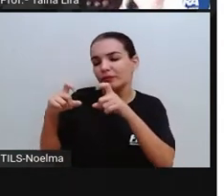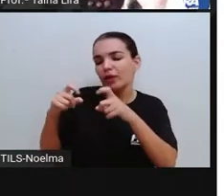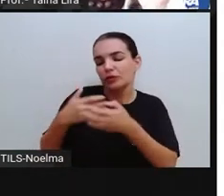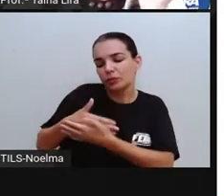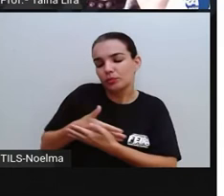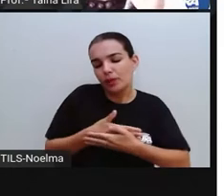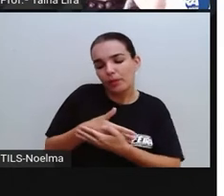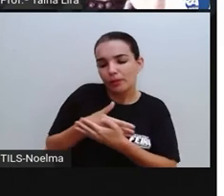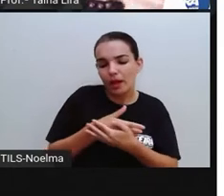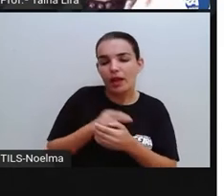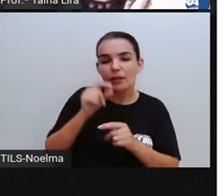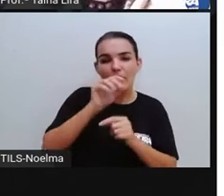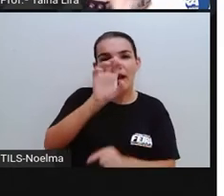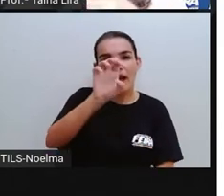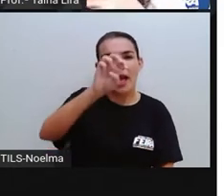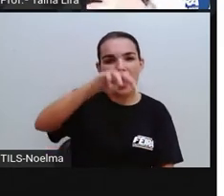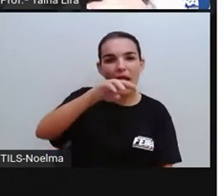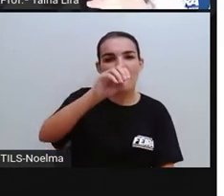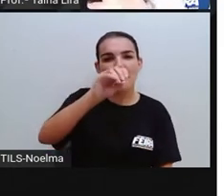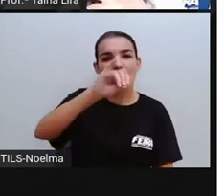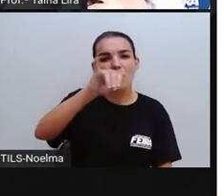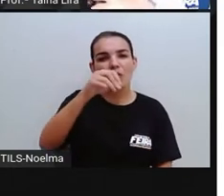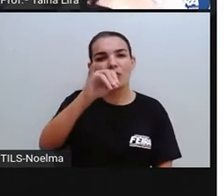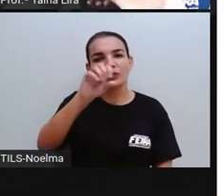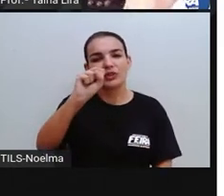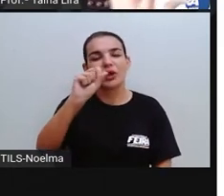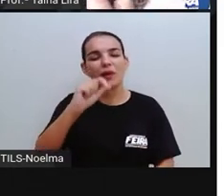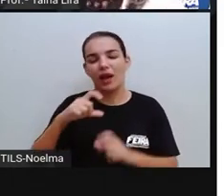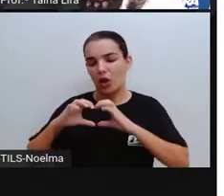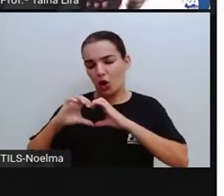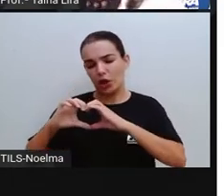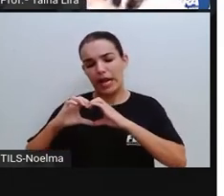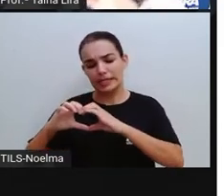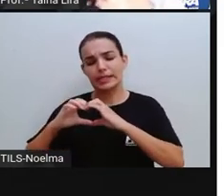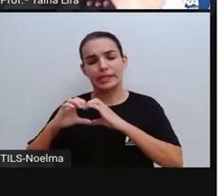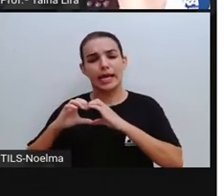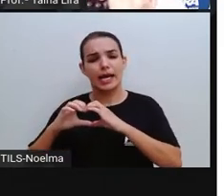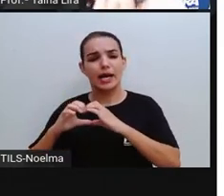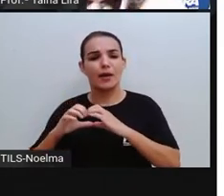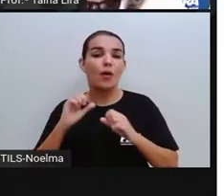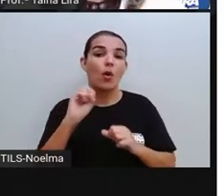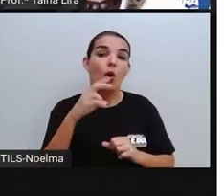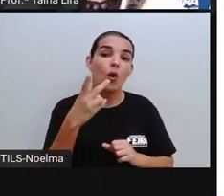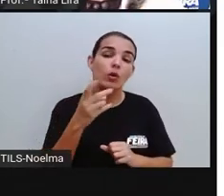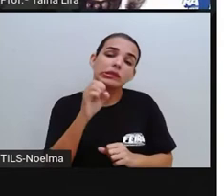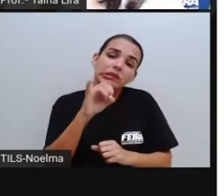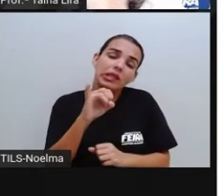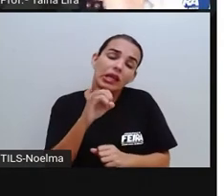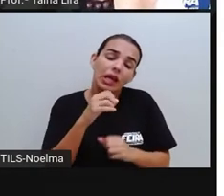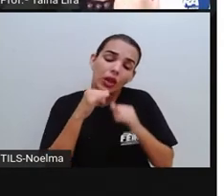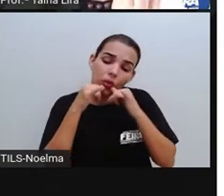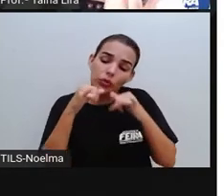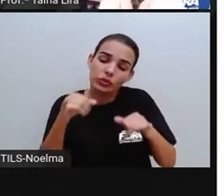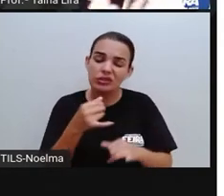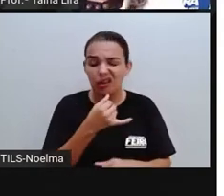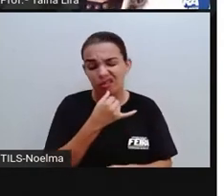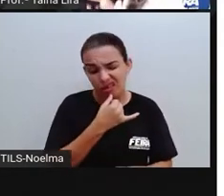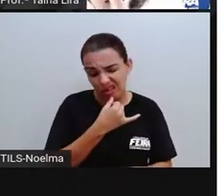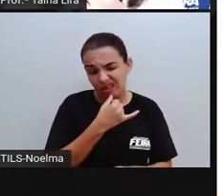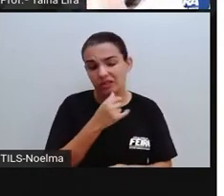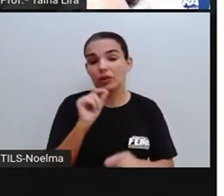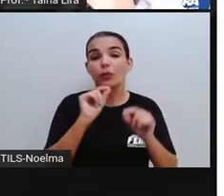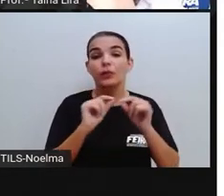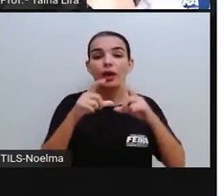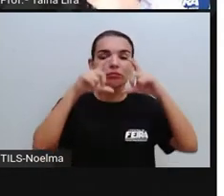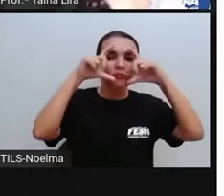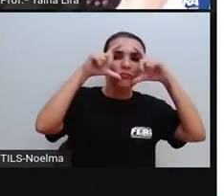a gente coloca ali os emojis de coração, né? Ou, muitas vezes, é uma notícia triste, né, que aconteceu algum acidente,